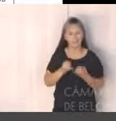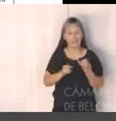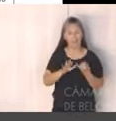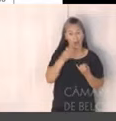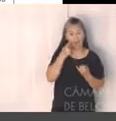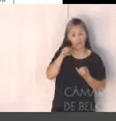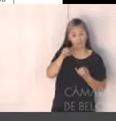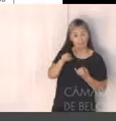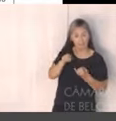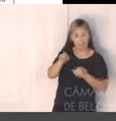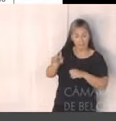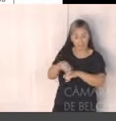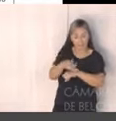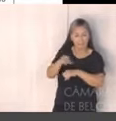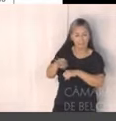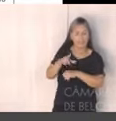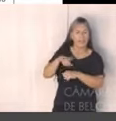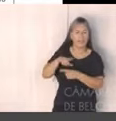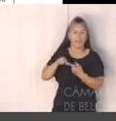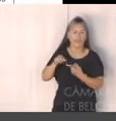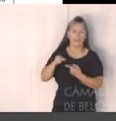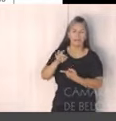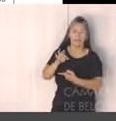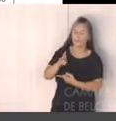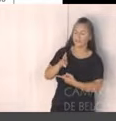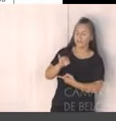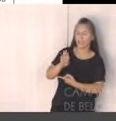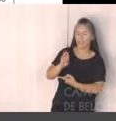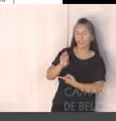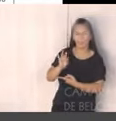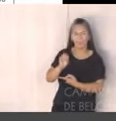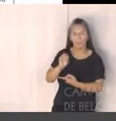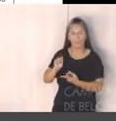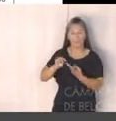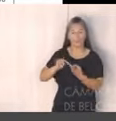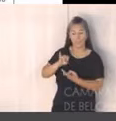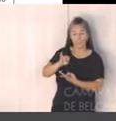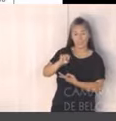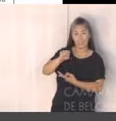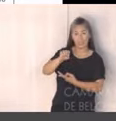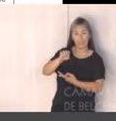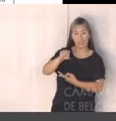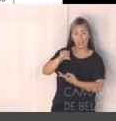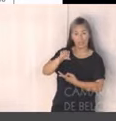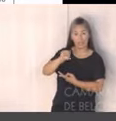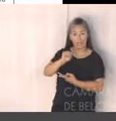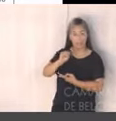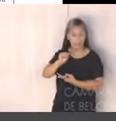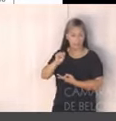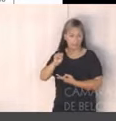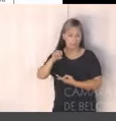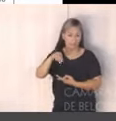temos tantos repasses de origem tributária, e nós estamos falando da parte do ICMS que cabe a Belo Horizonte, que é arrecadada pelo Estado,